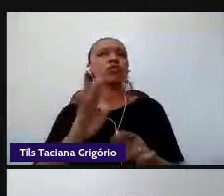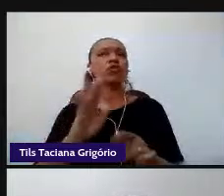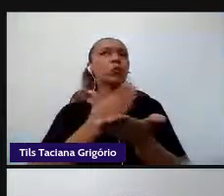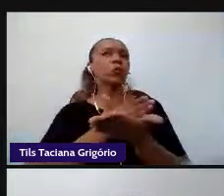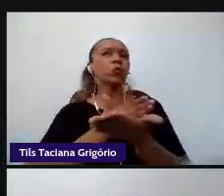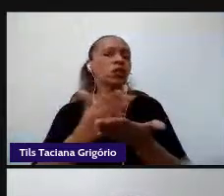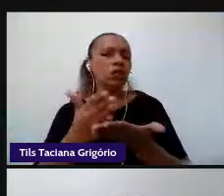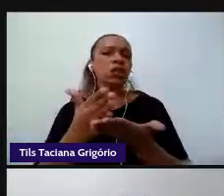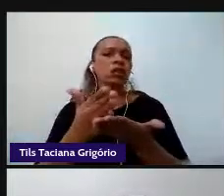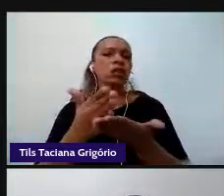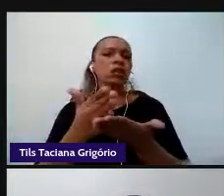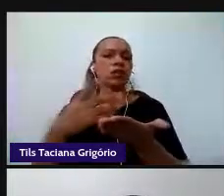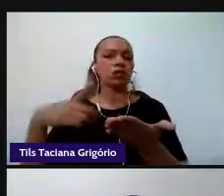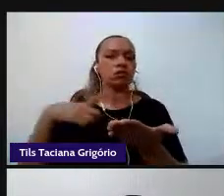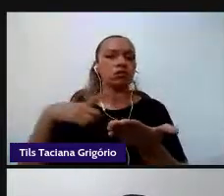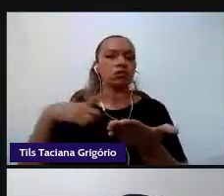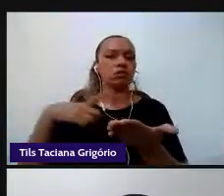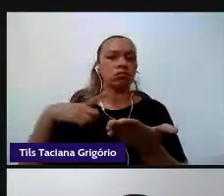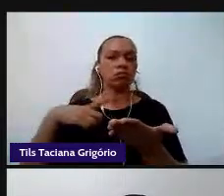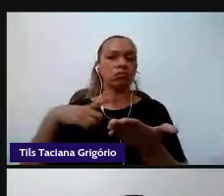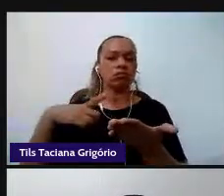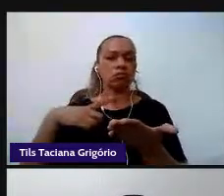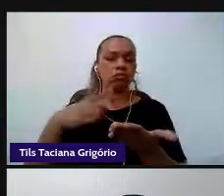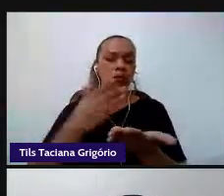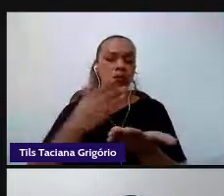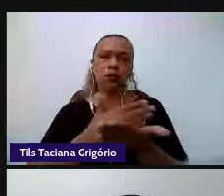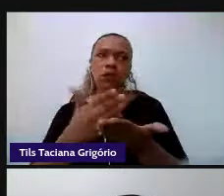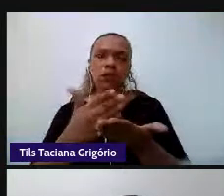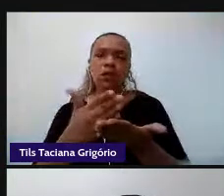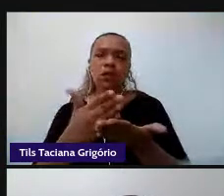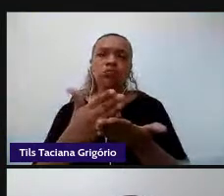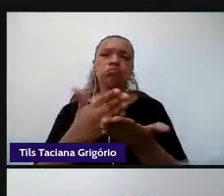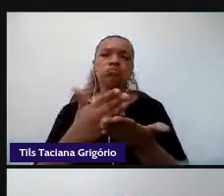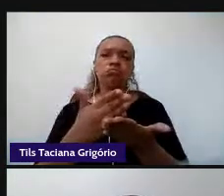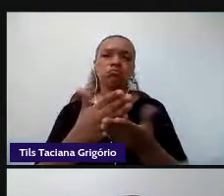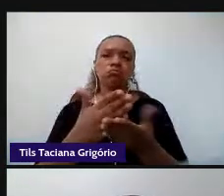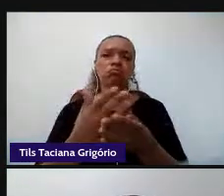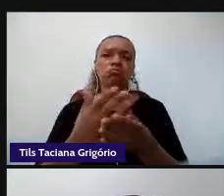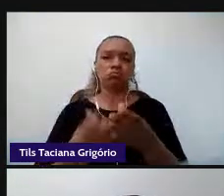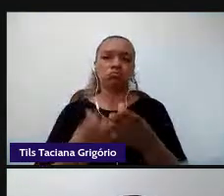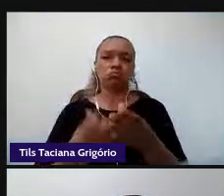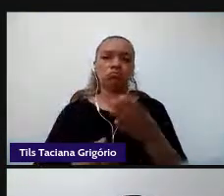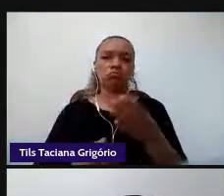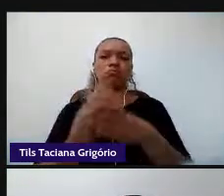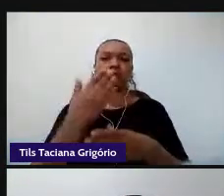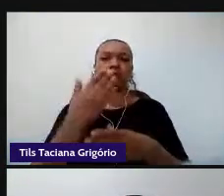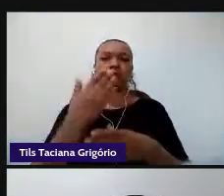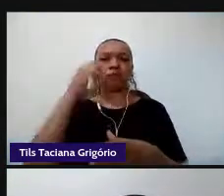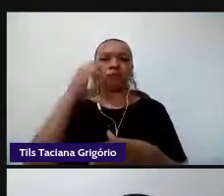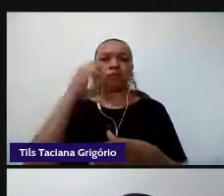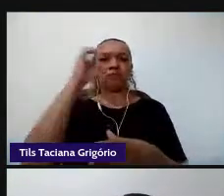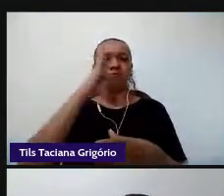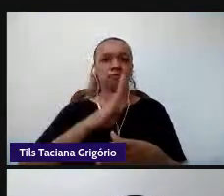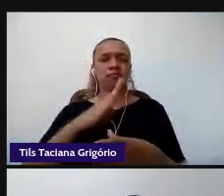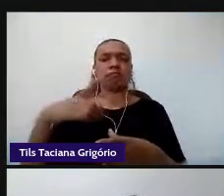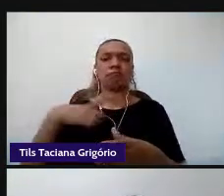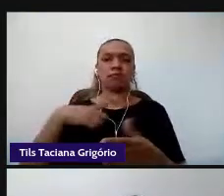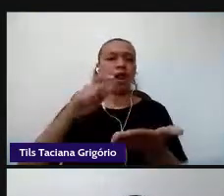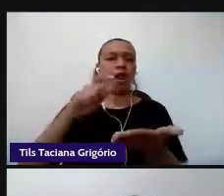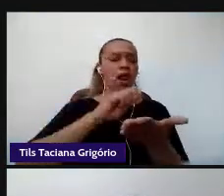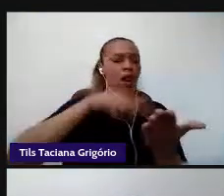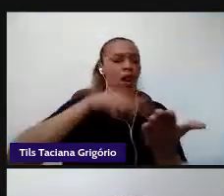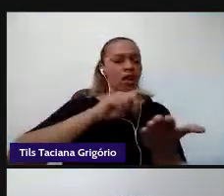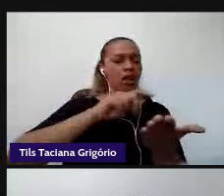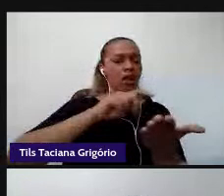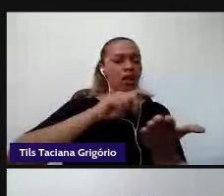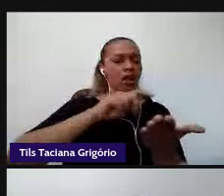ler e escrever, dominar a técnica da leitura e da escrita para ser considerado letramento. O letramento,